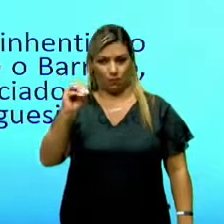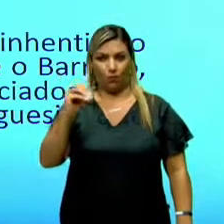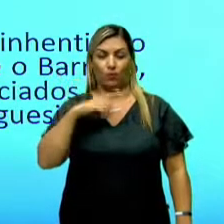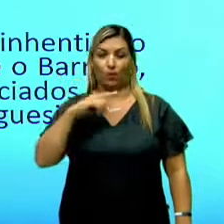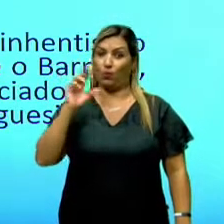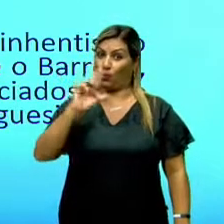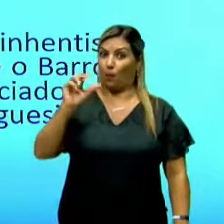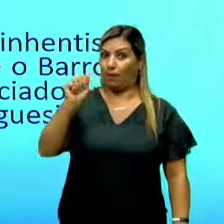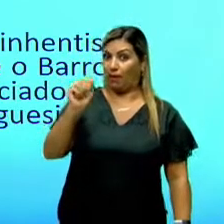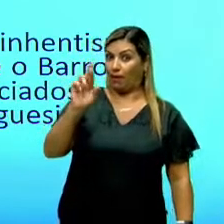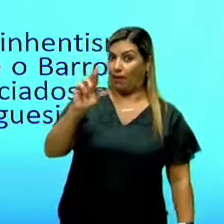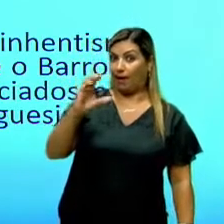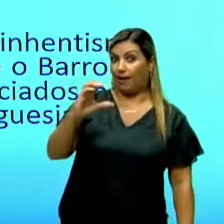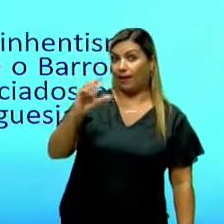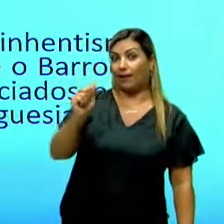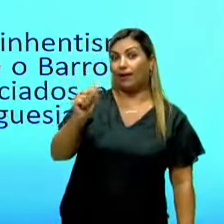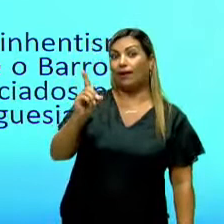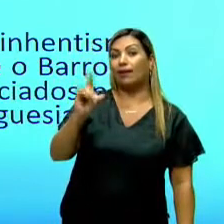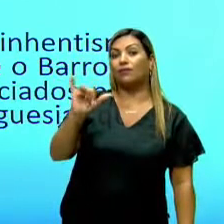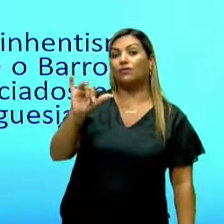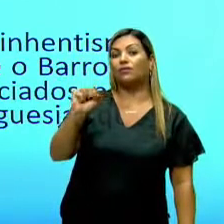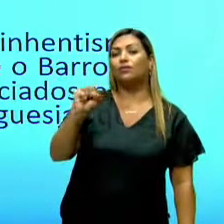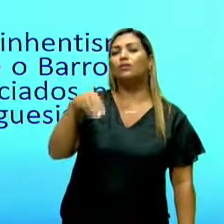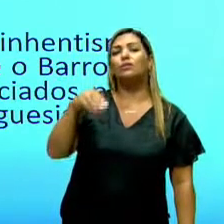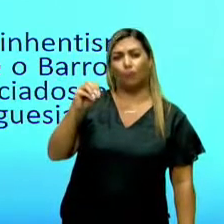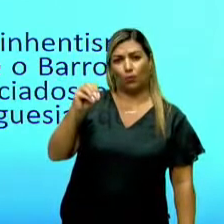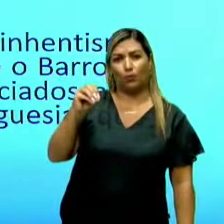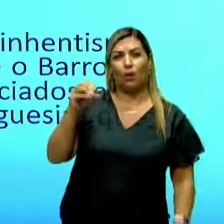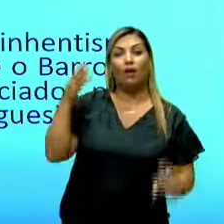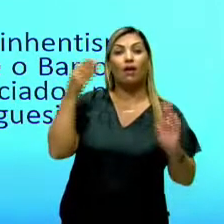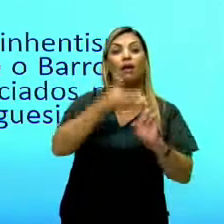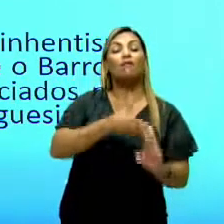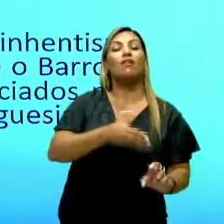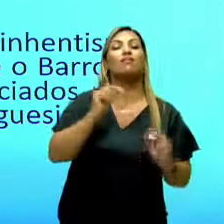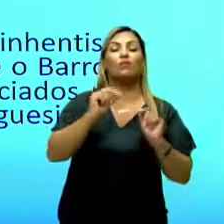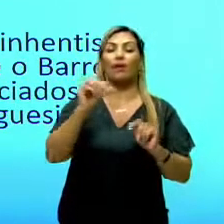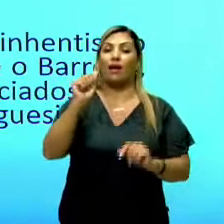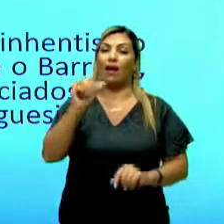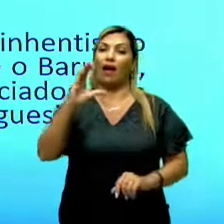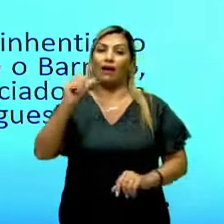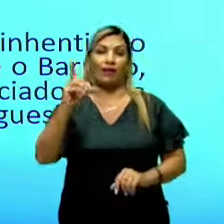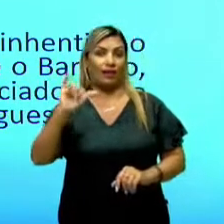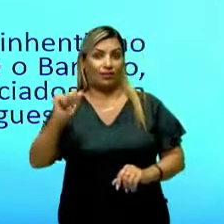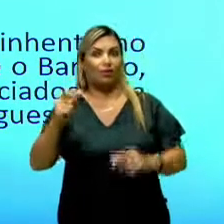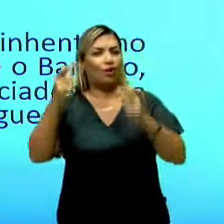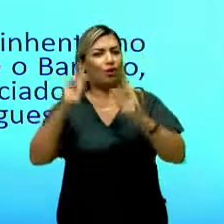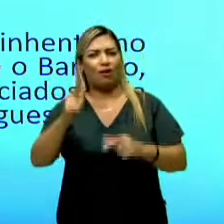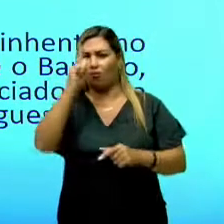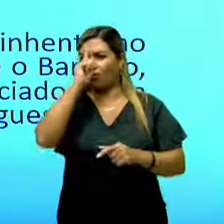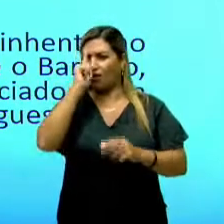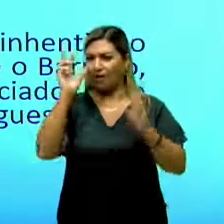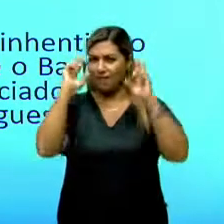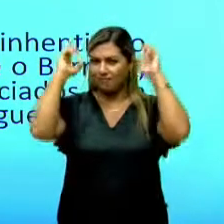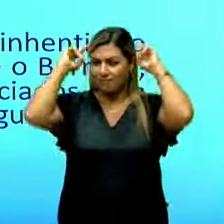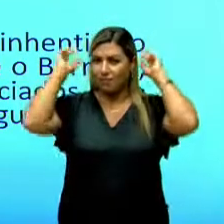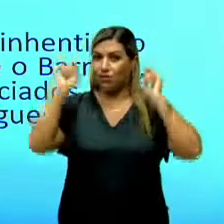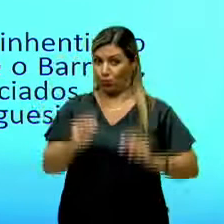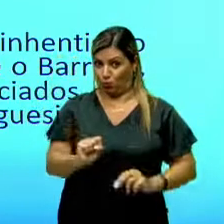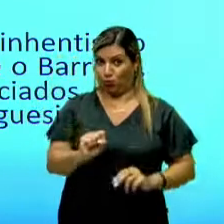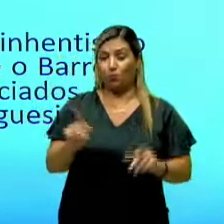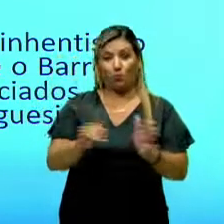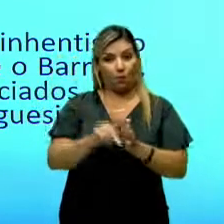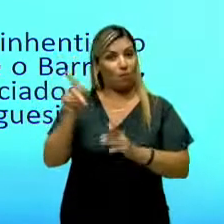arcadismo faz uma referência à Arcádia. A Arcádia é uma região da Grécia, região sul da